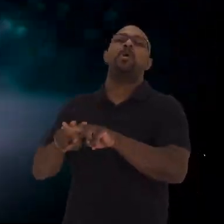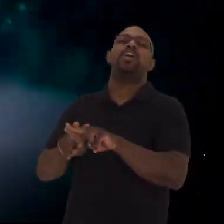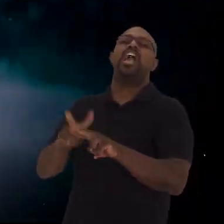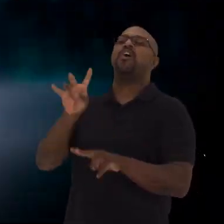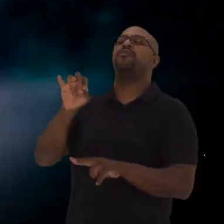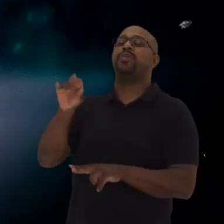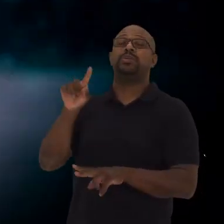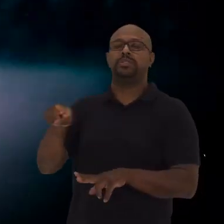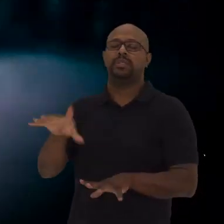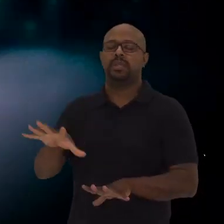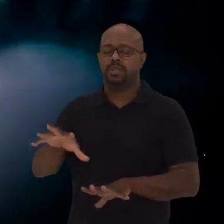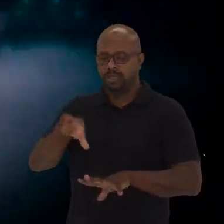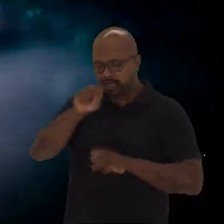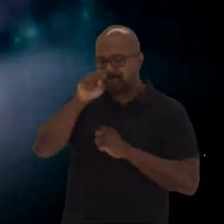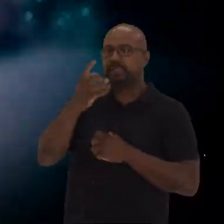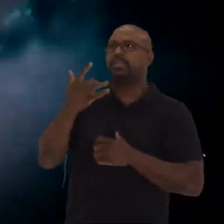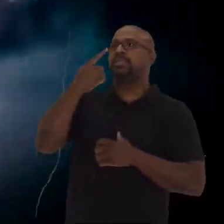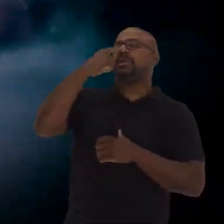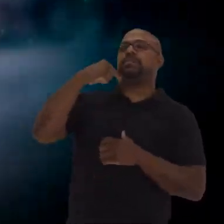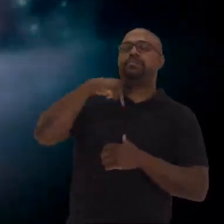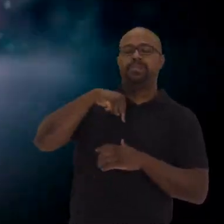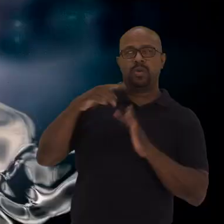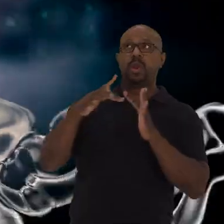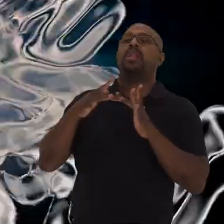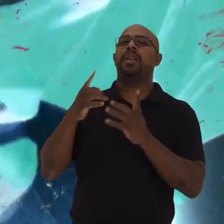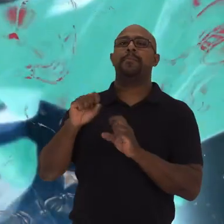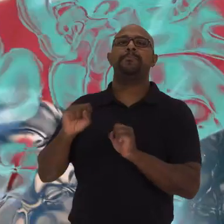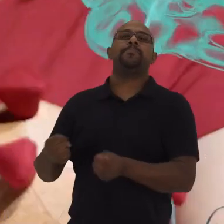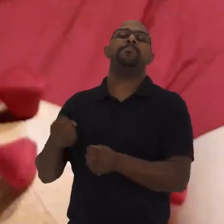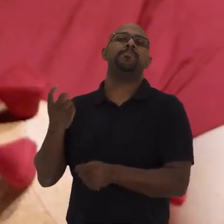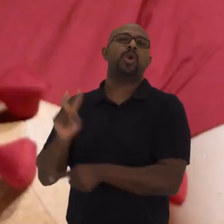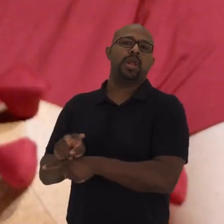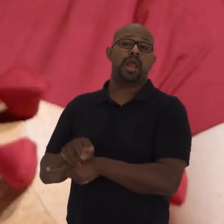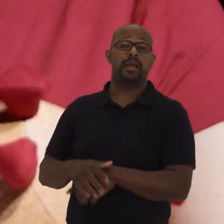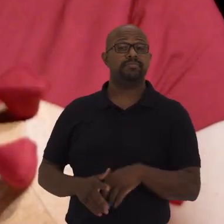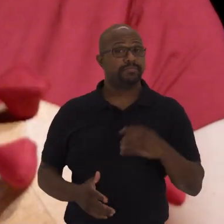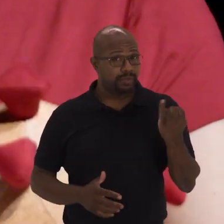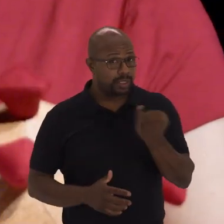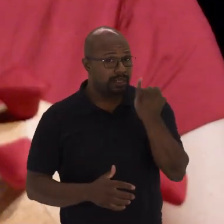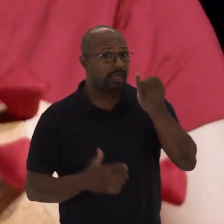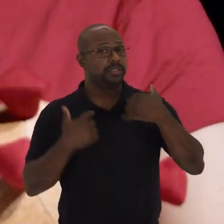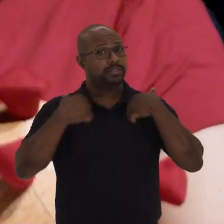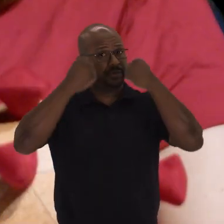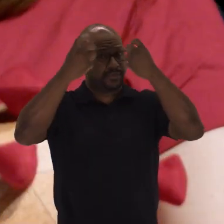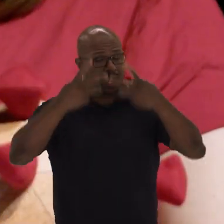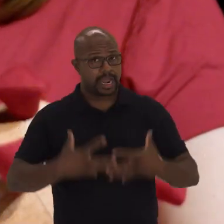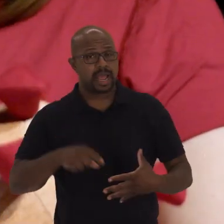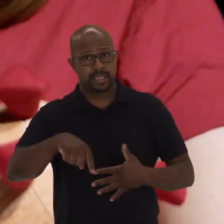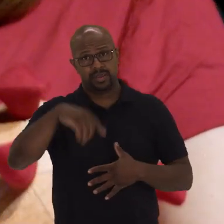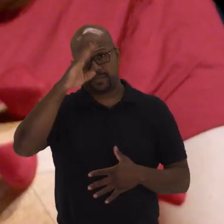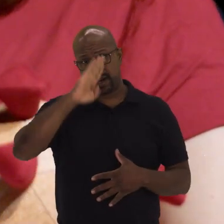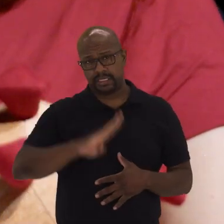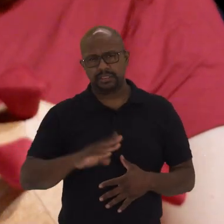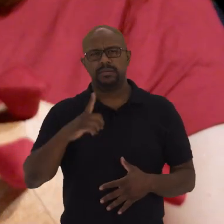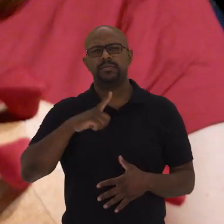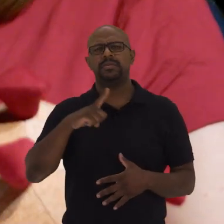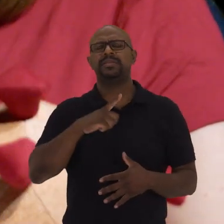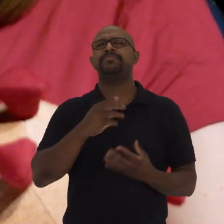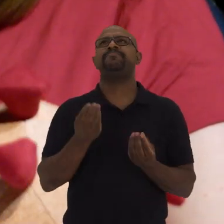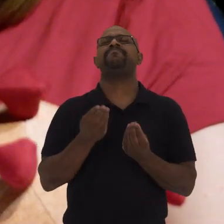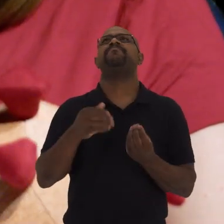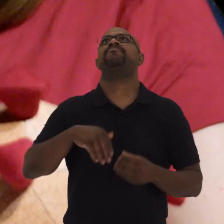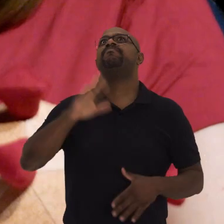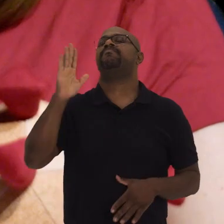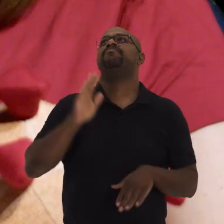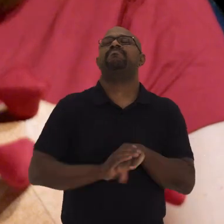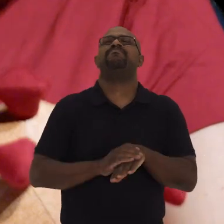Assim que ele entrar Se ele por acaso entrar Animação ilustra a explicação É muito importante A gente falar Que o Brasil possui Um dos maiores